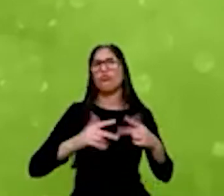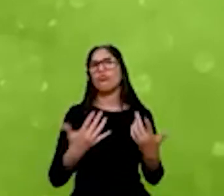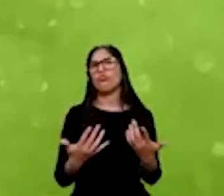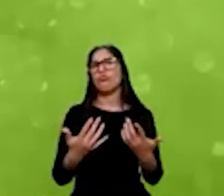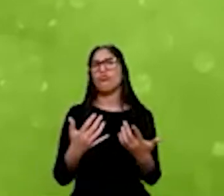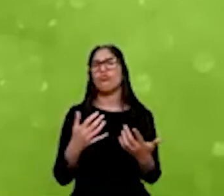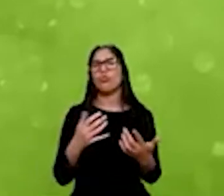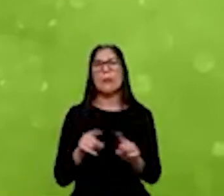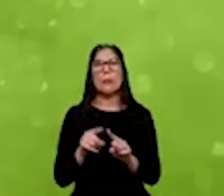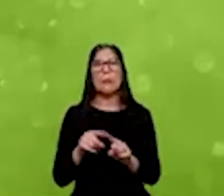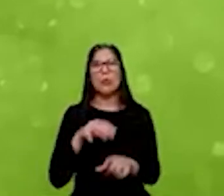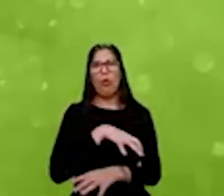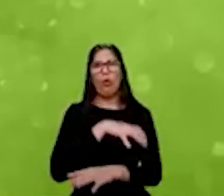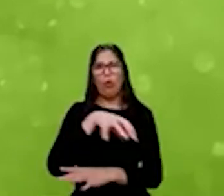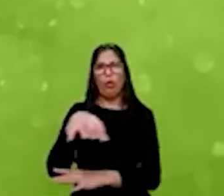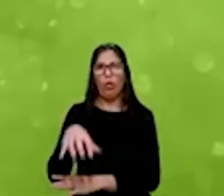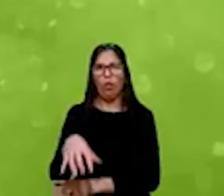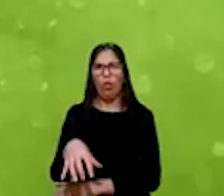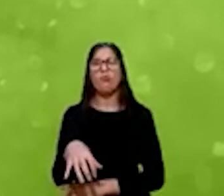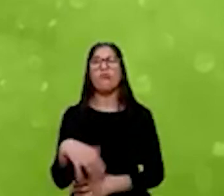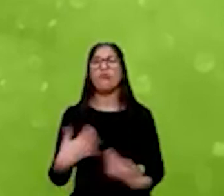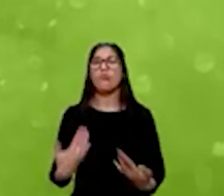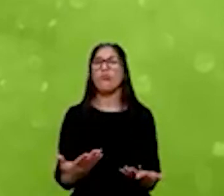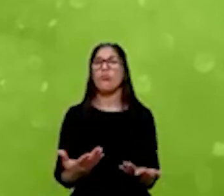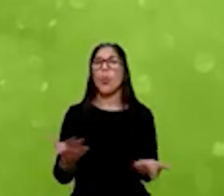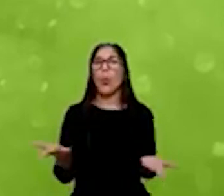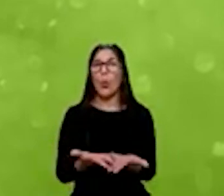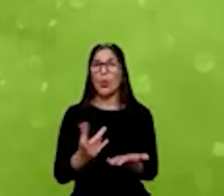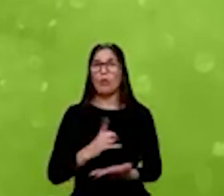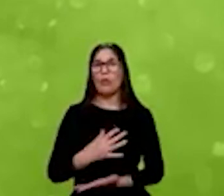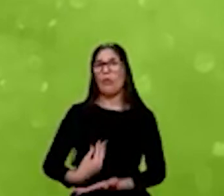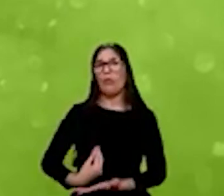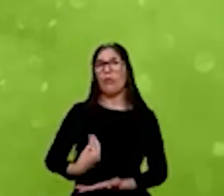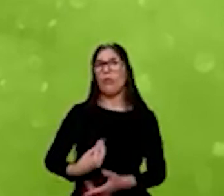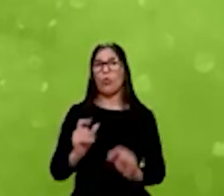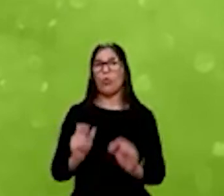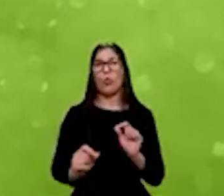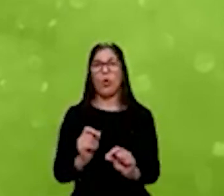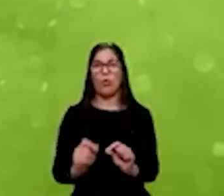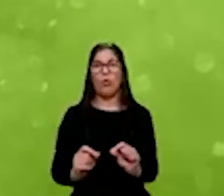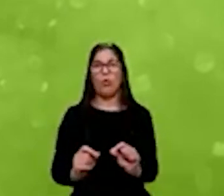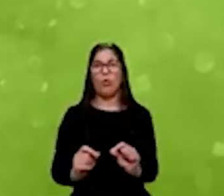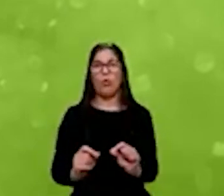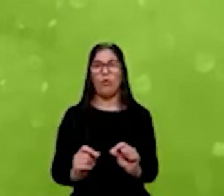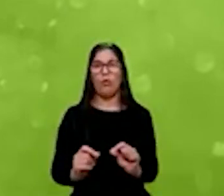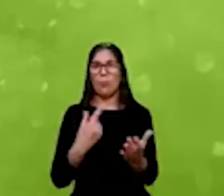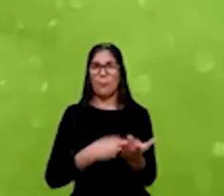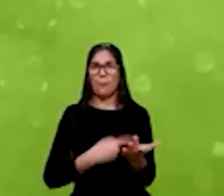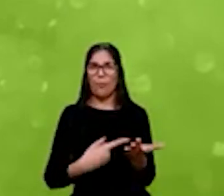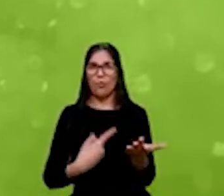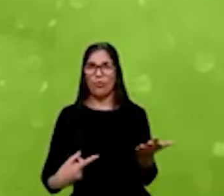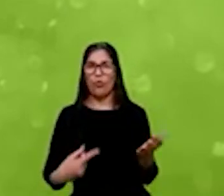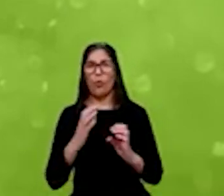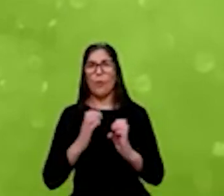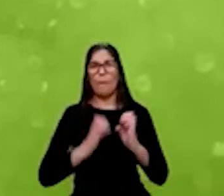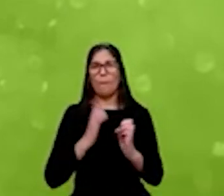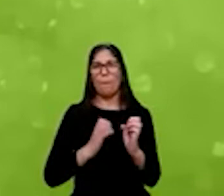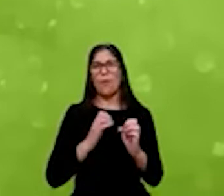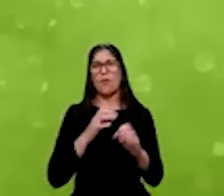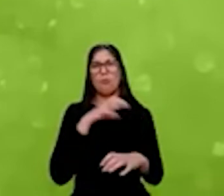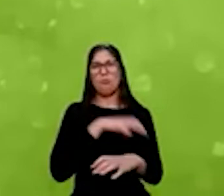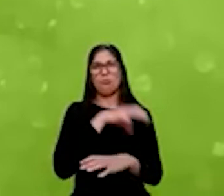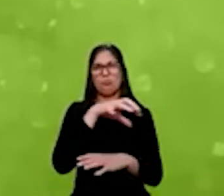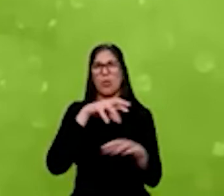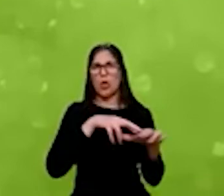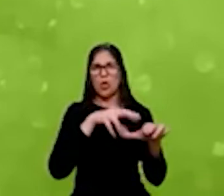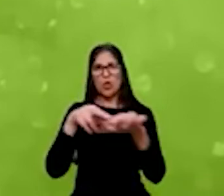setorial. Então, nós temos hoje, participando no nosso portfólio, empresas de todas as regiões do país,